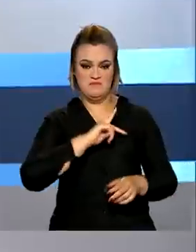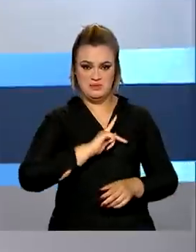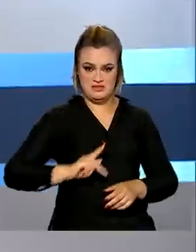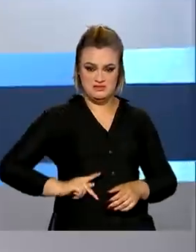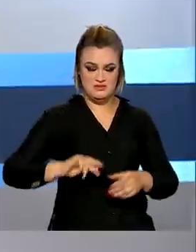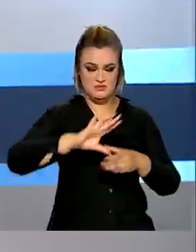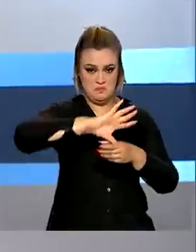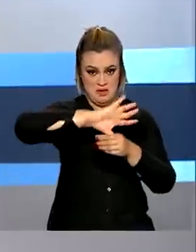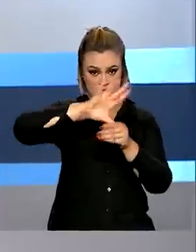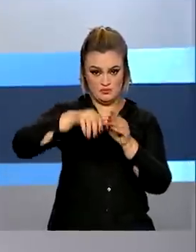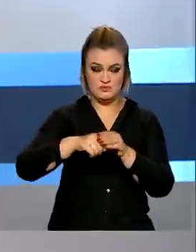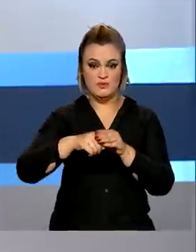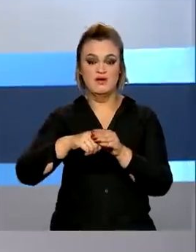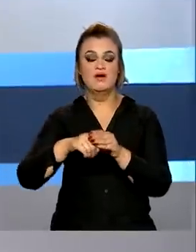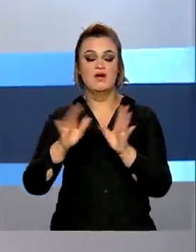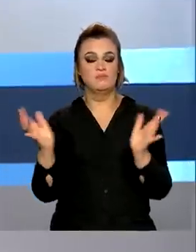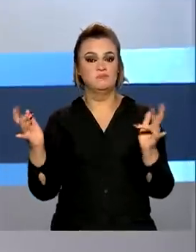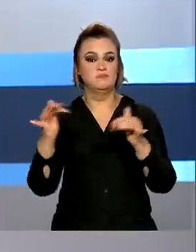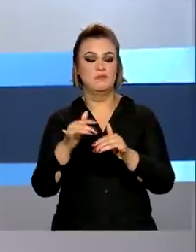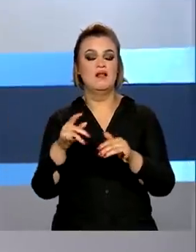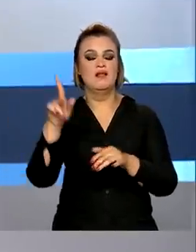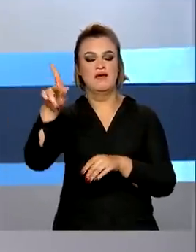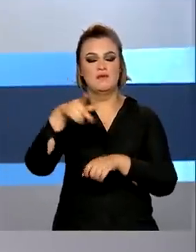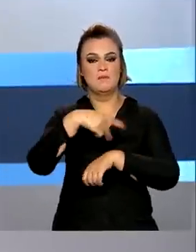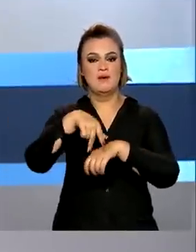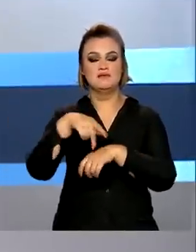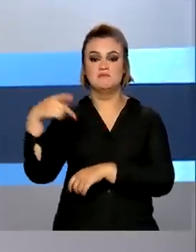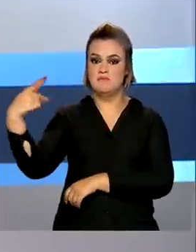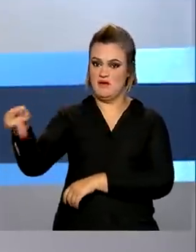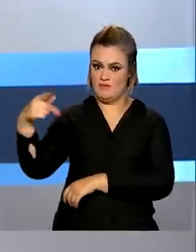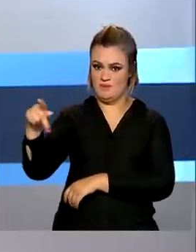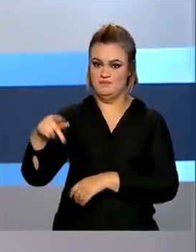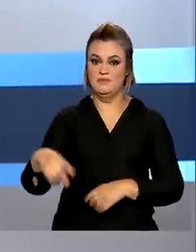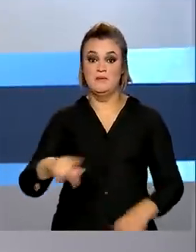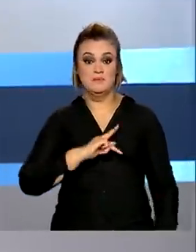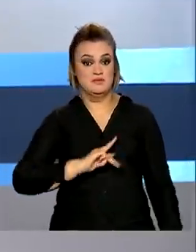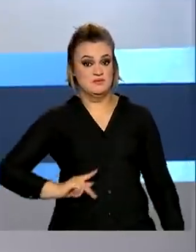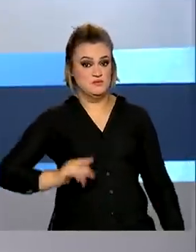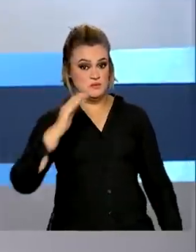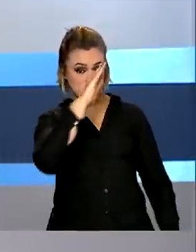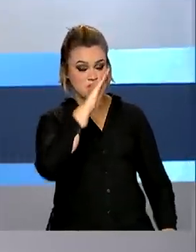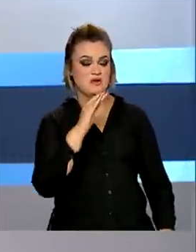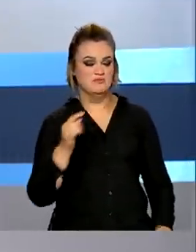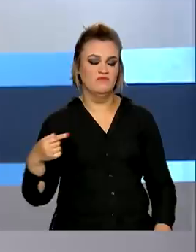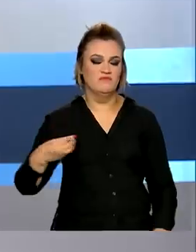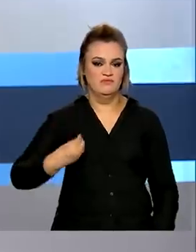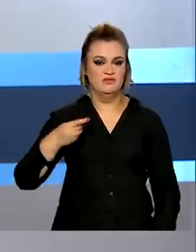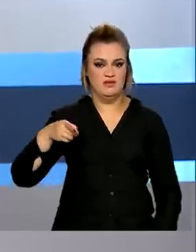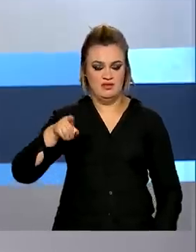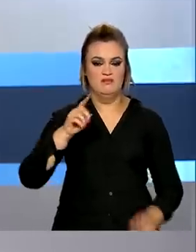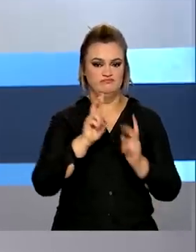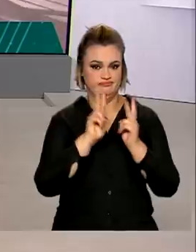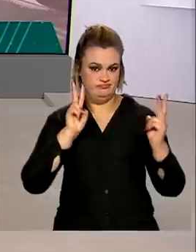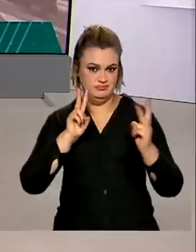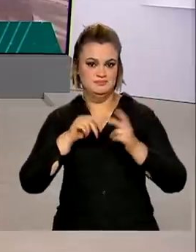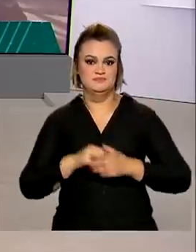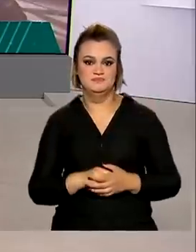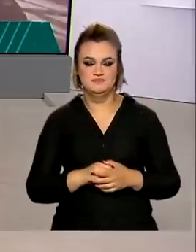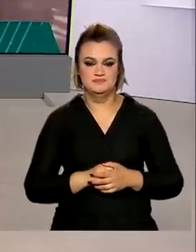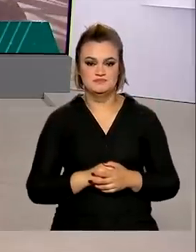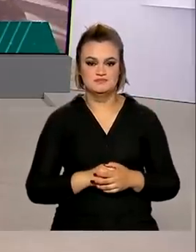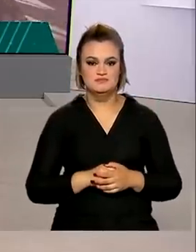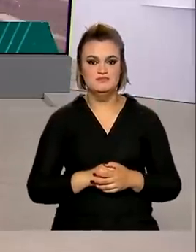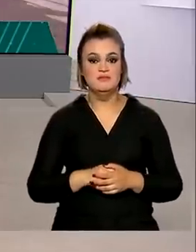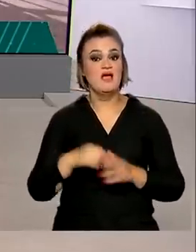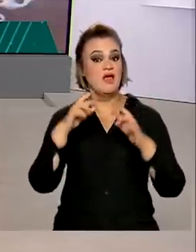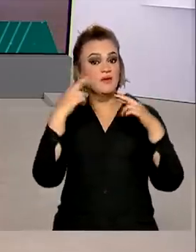Mercosul ocorre nesta quinta-feira em Assunção, no Paraguai. O presidente Jair Bolsonaro participa do encontro daqui do Brasil. E como